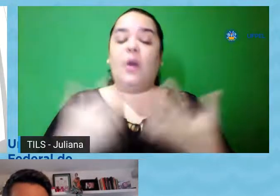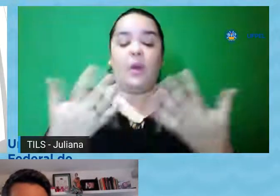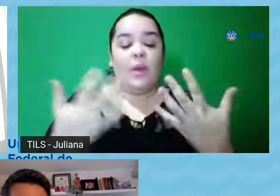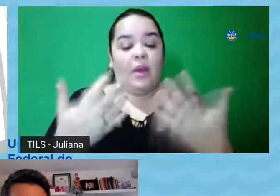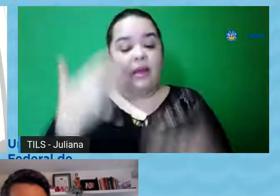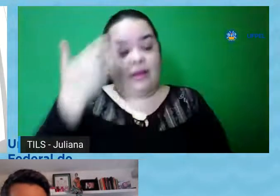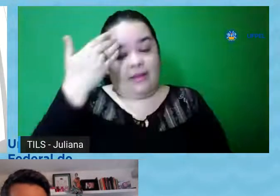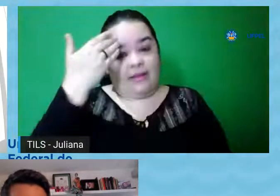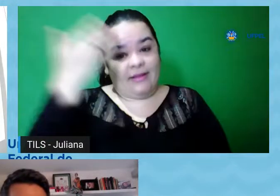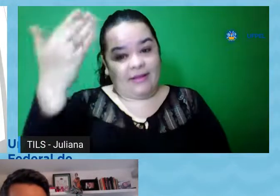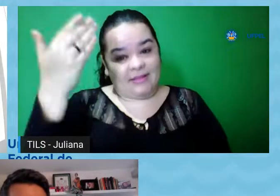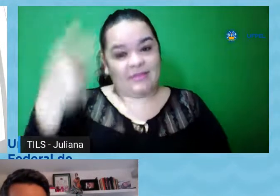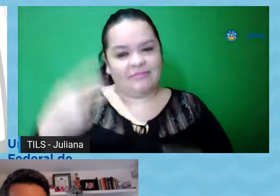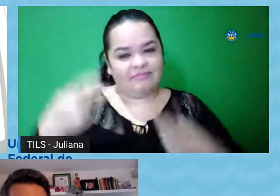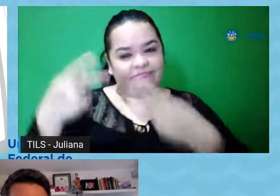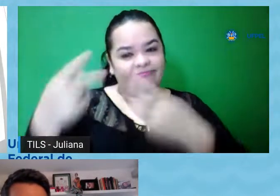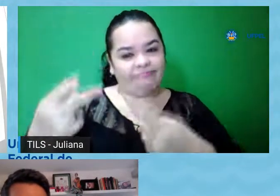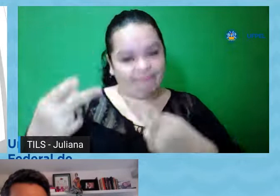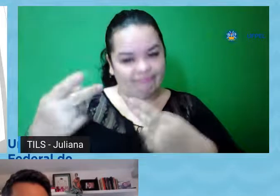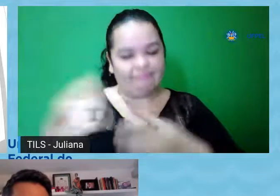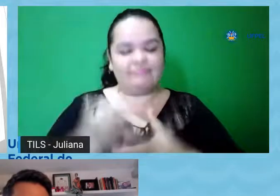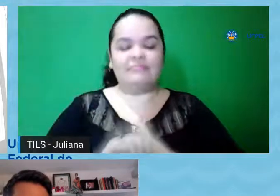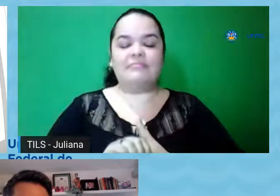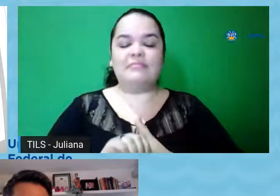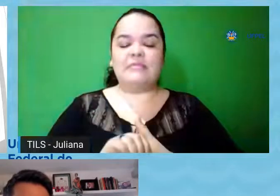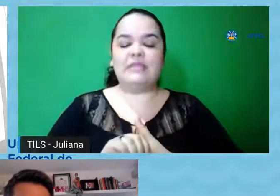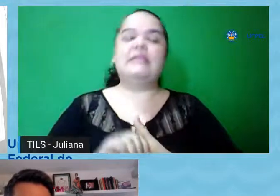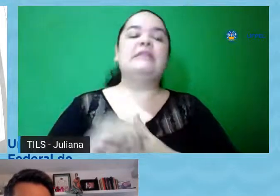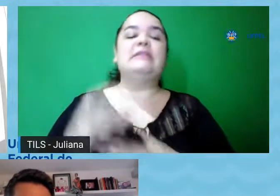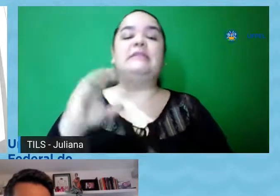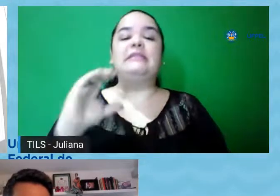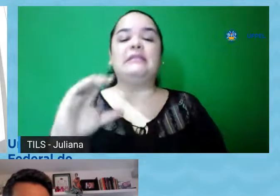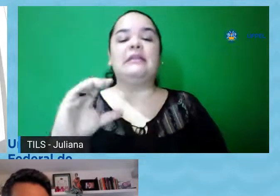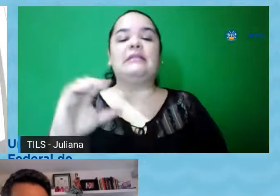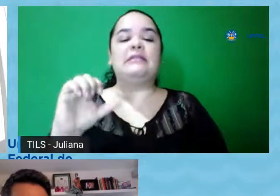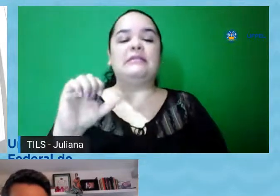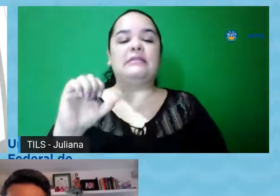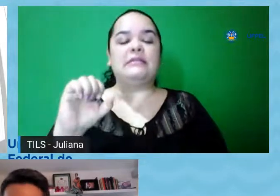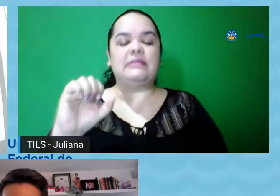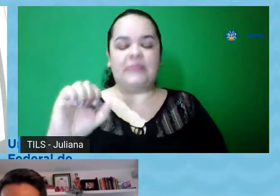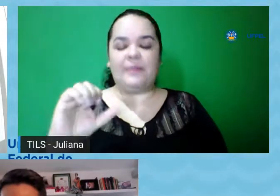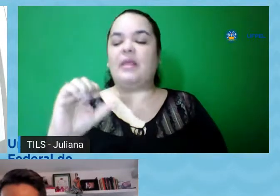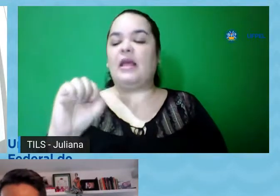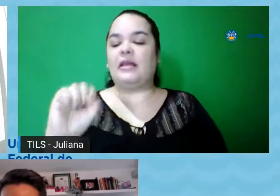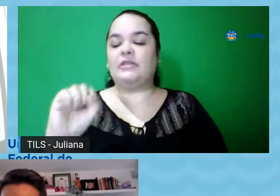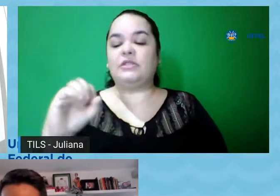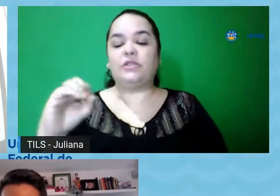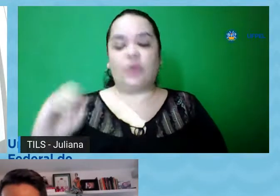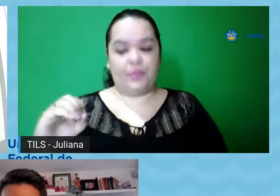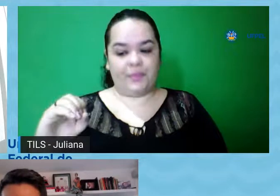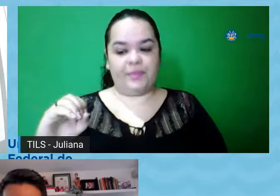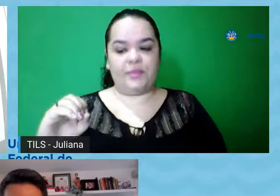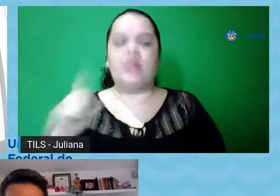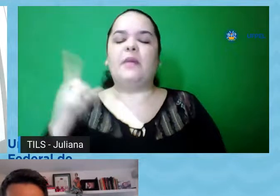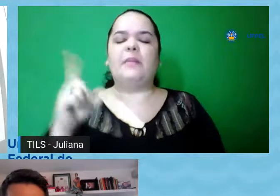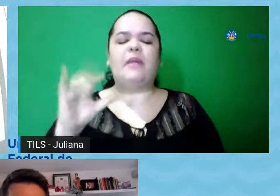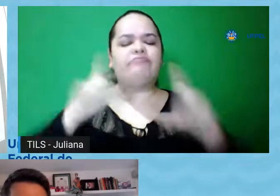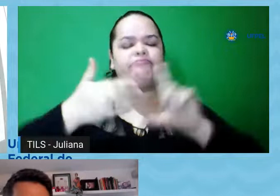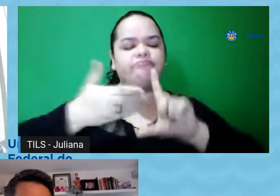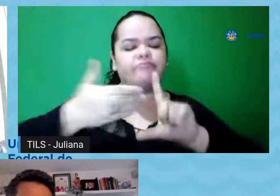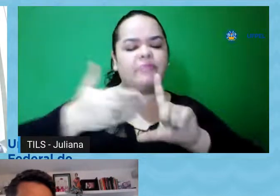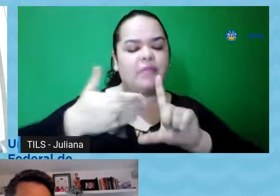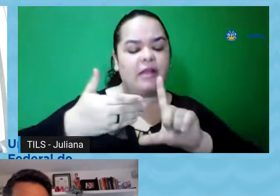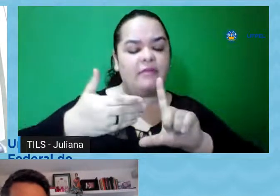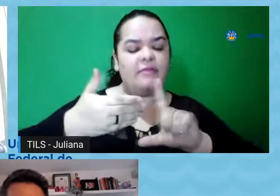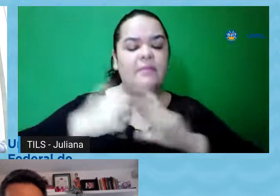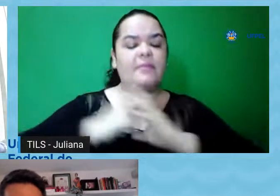e parabenizar o CCSO pela iniciativa de fazer as lives e por